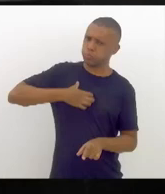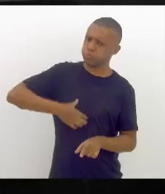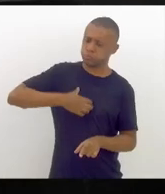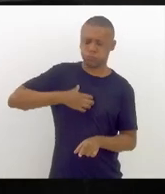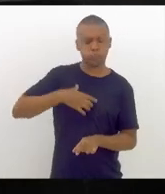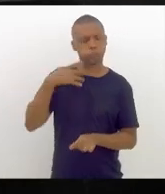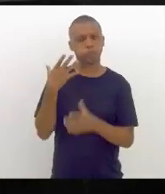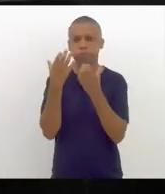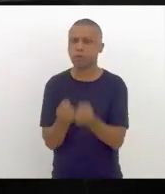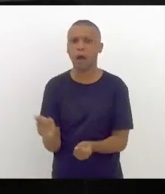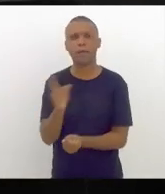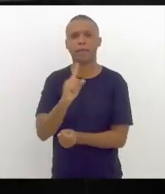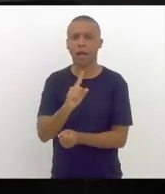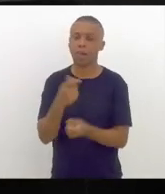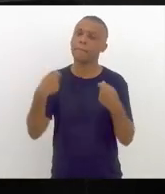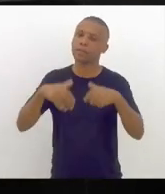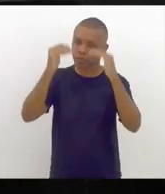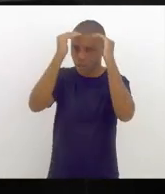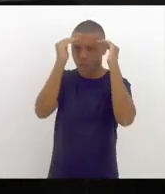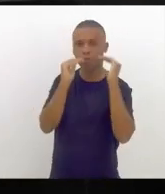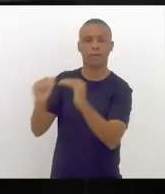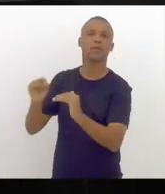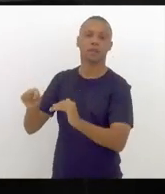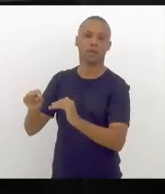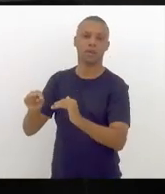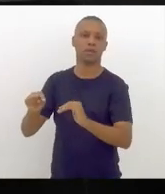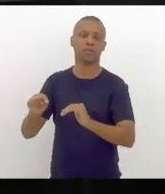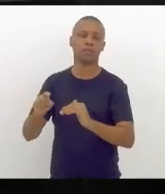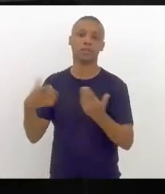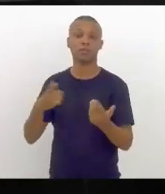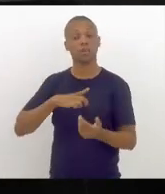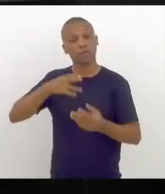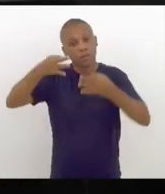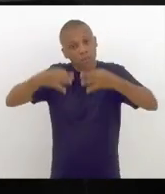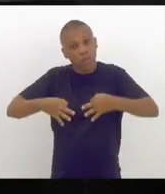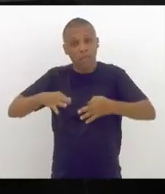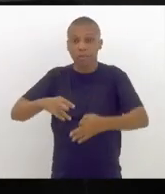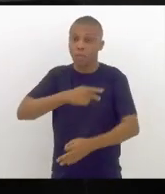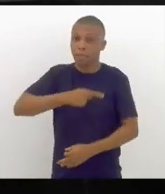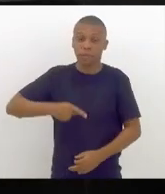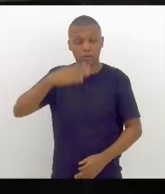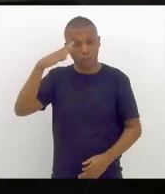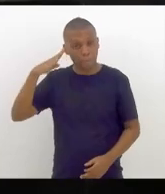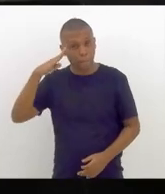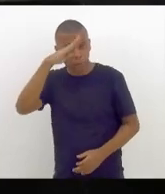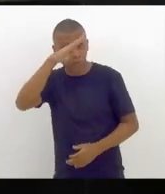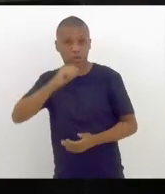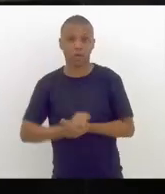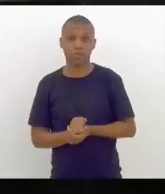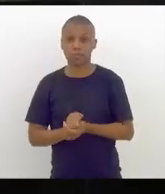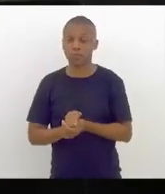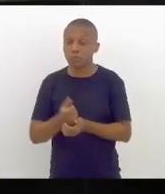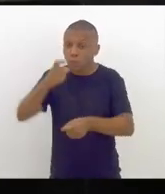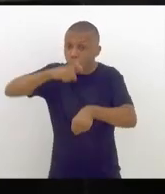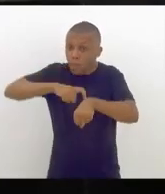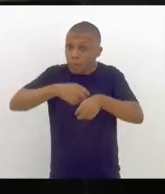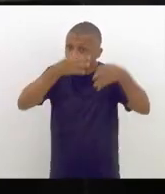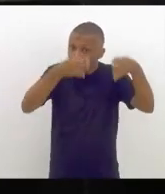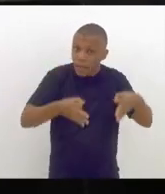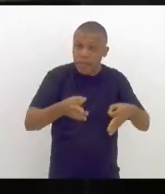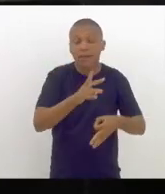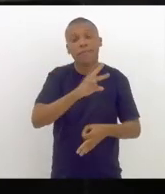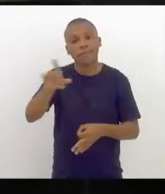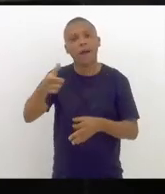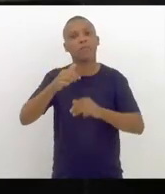conformaram. E, com toda certeza, o presidente Bolsonaro, a seu tempo, irá fazer